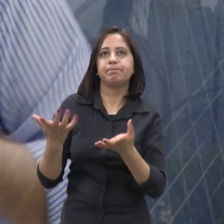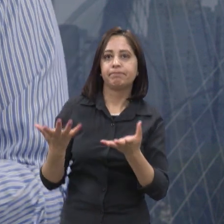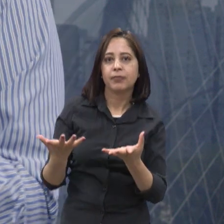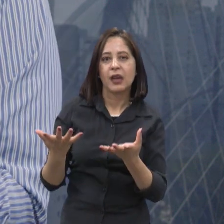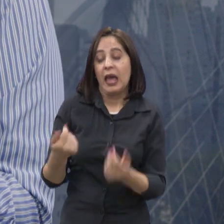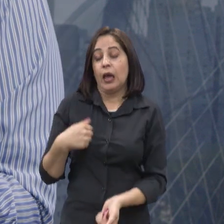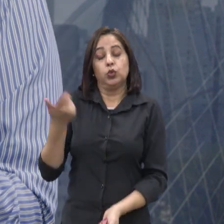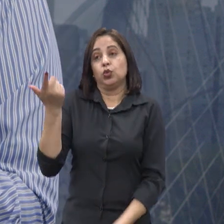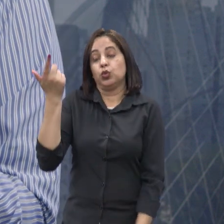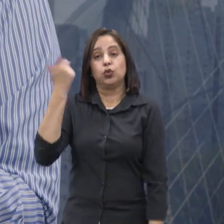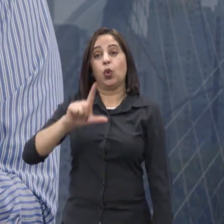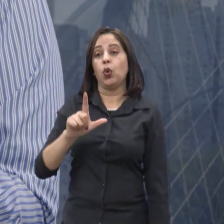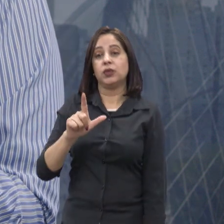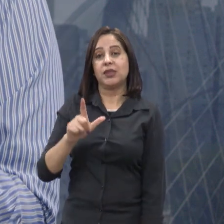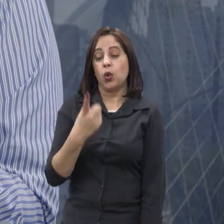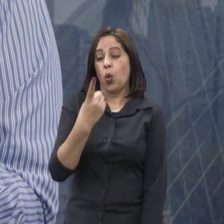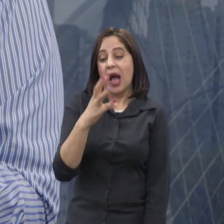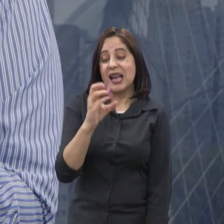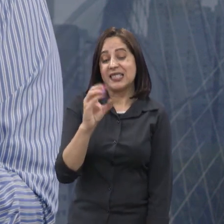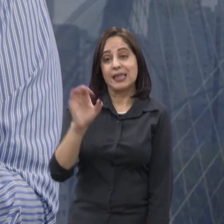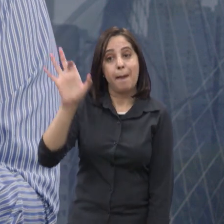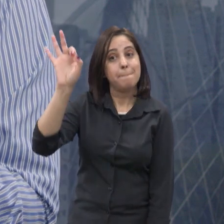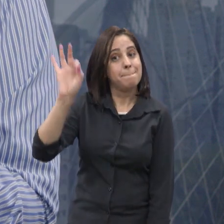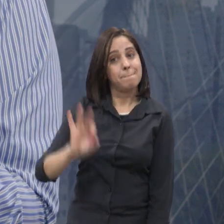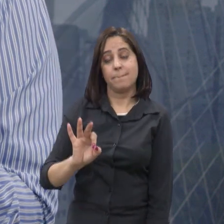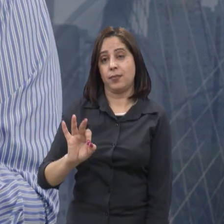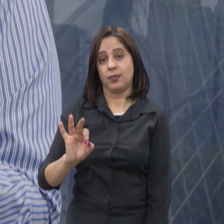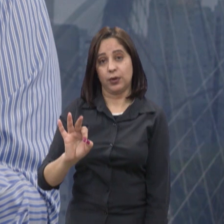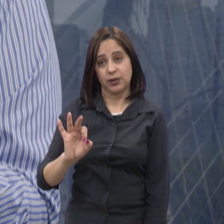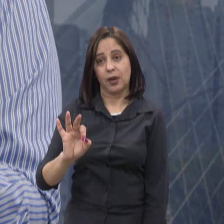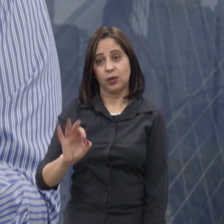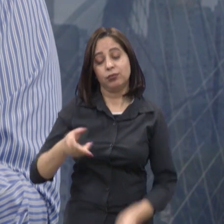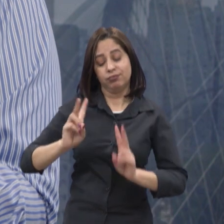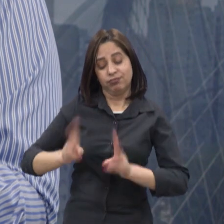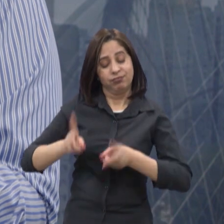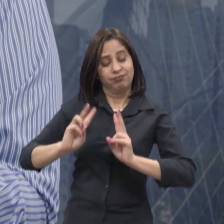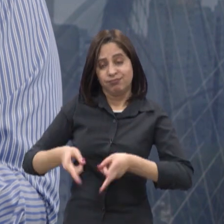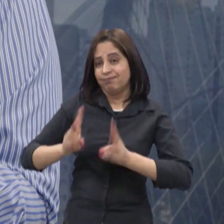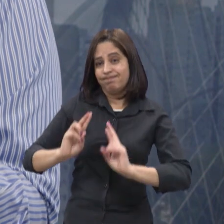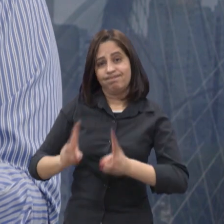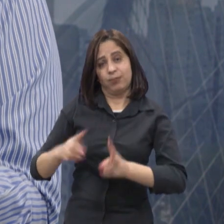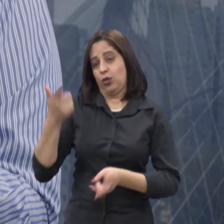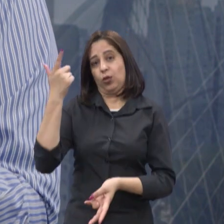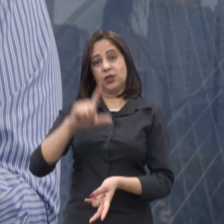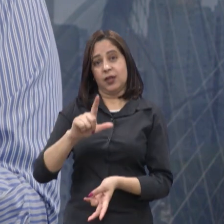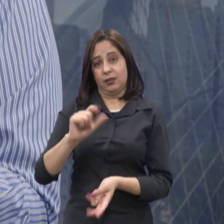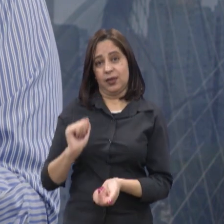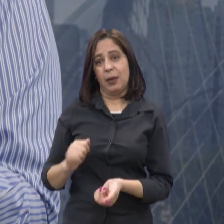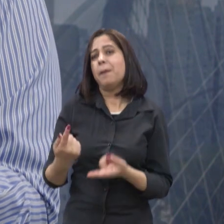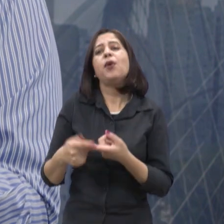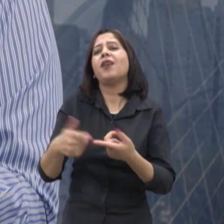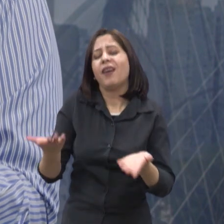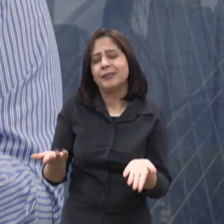consigo garantir o funcionamento dela o tempo todo. O que eu quero dizer com isso?